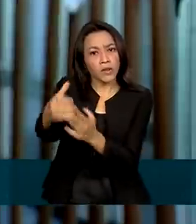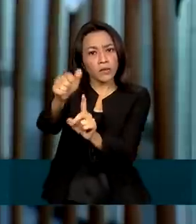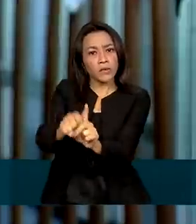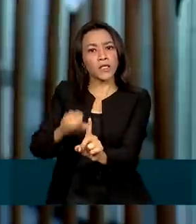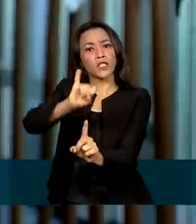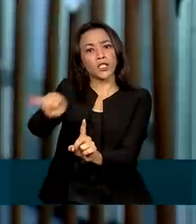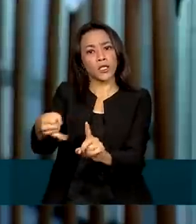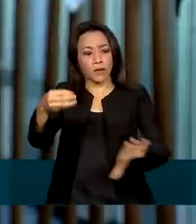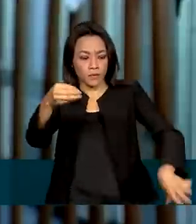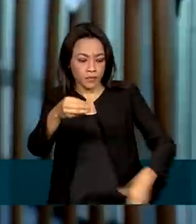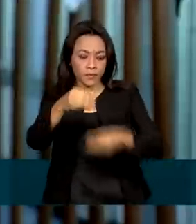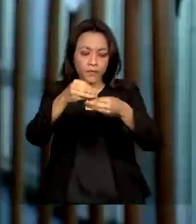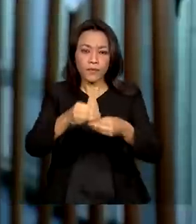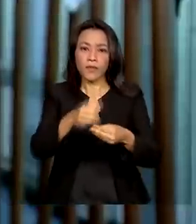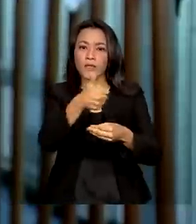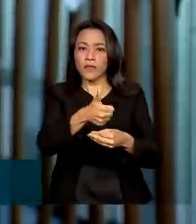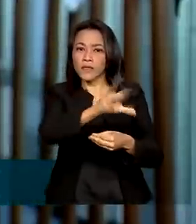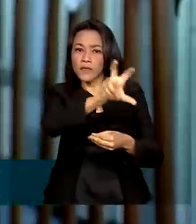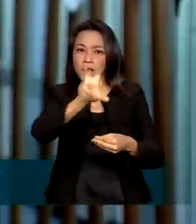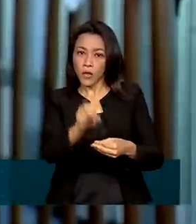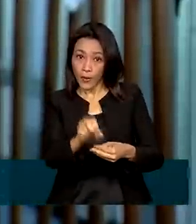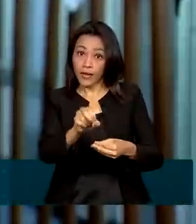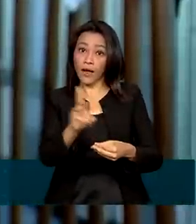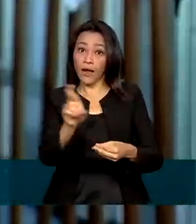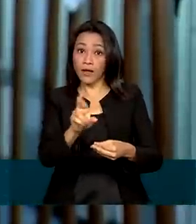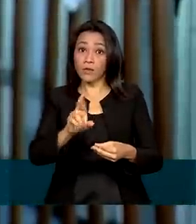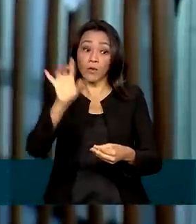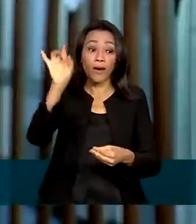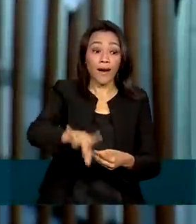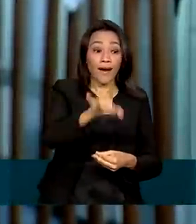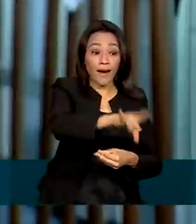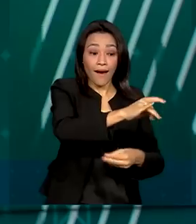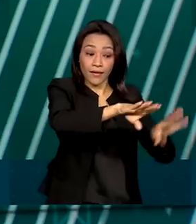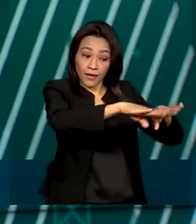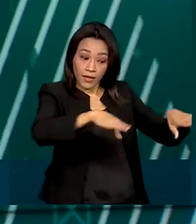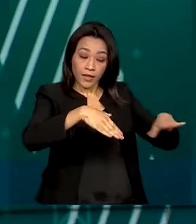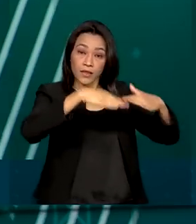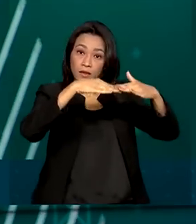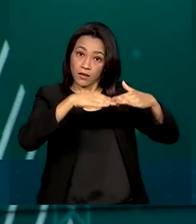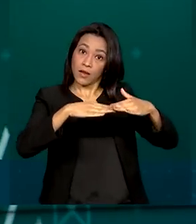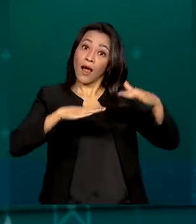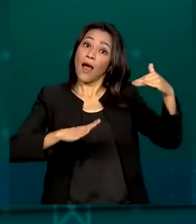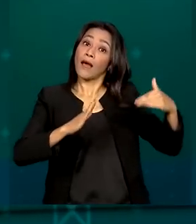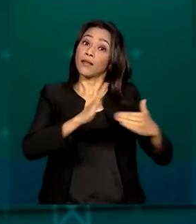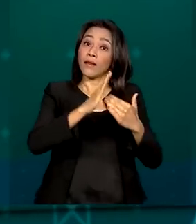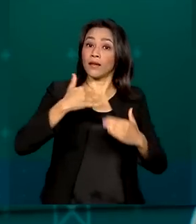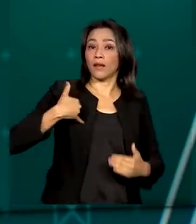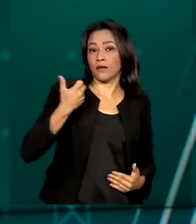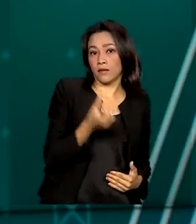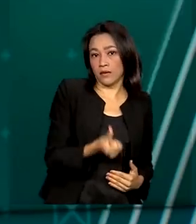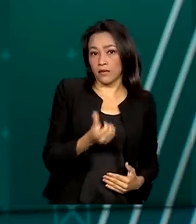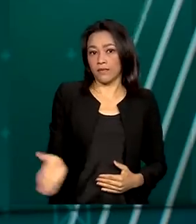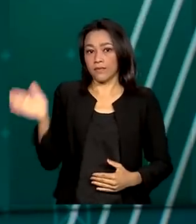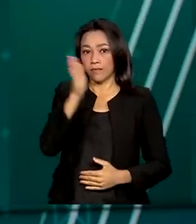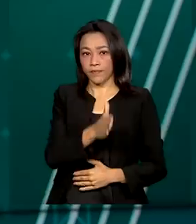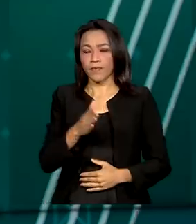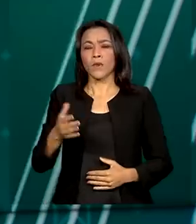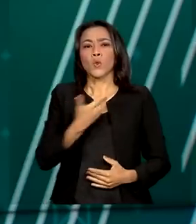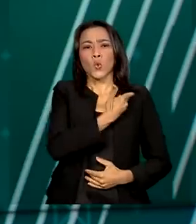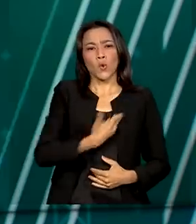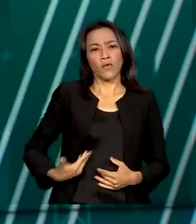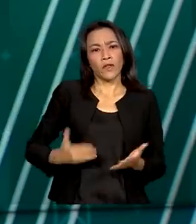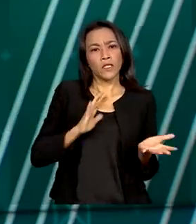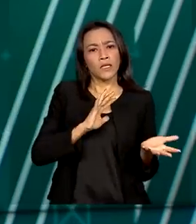acrescidos de R 150 por criança de até seis anos. Governo de Transição. Os